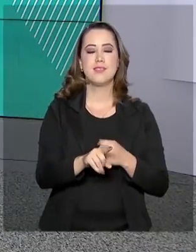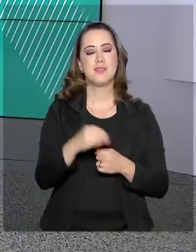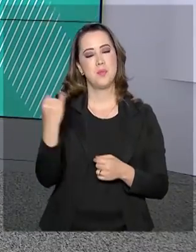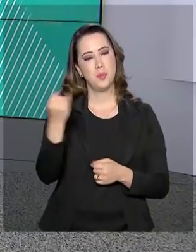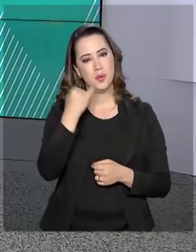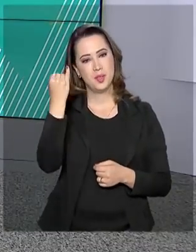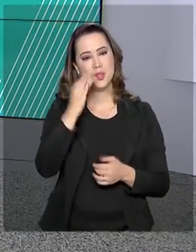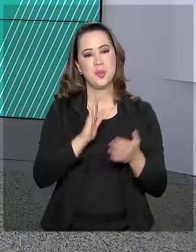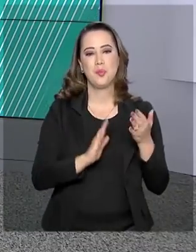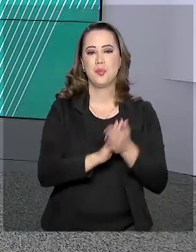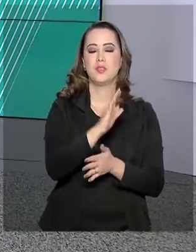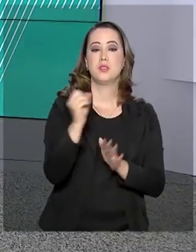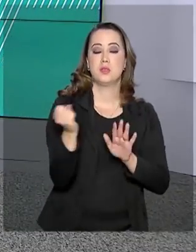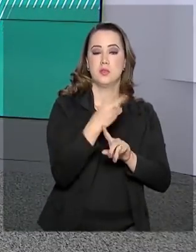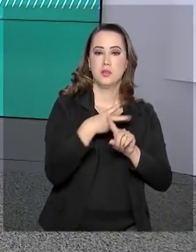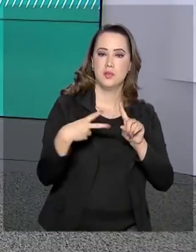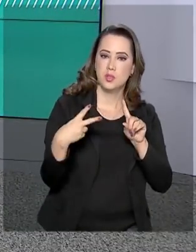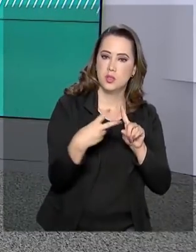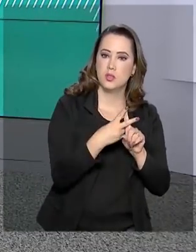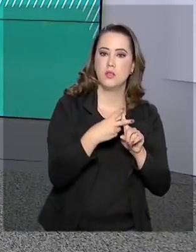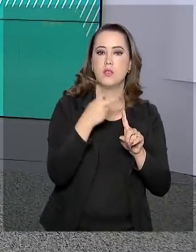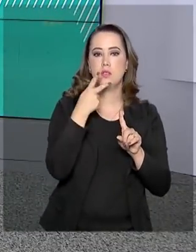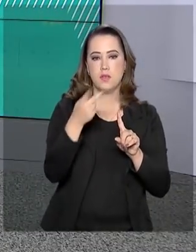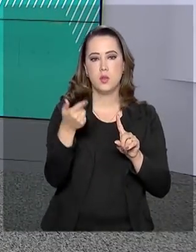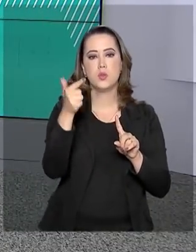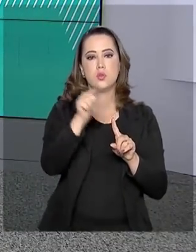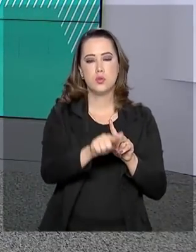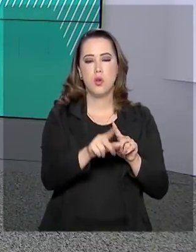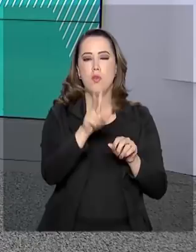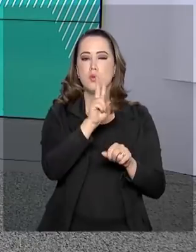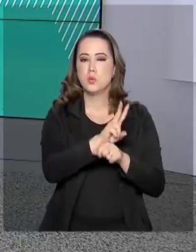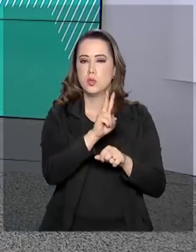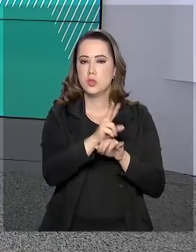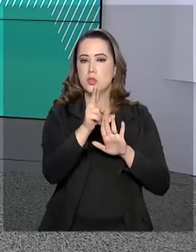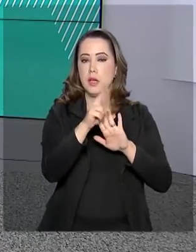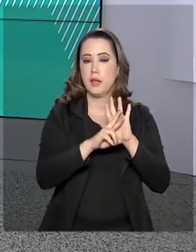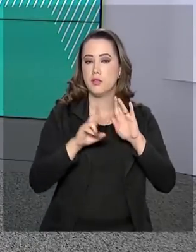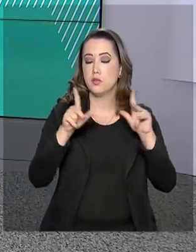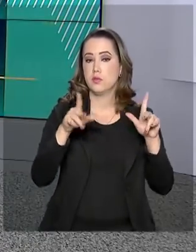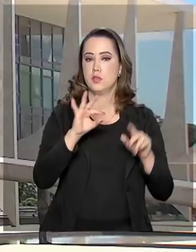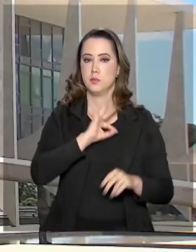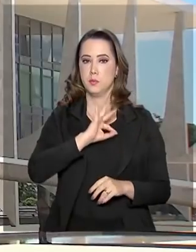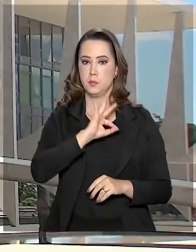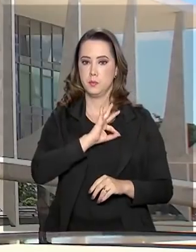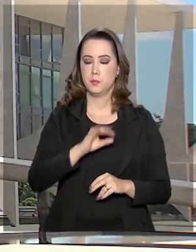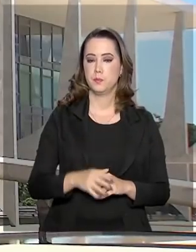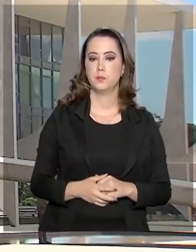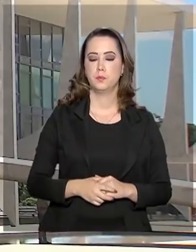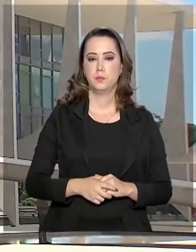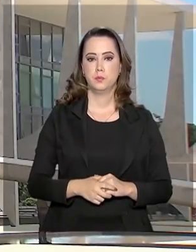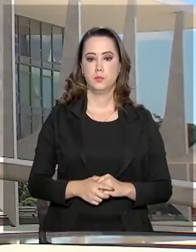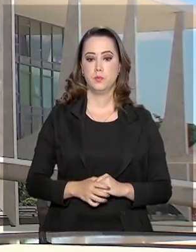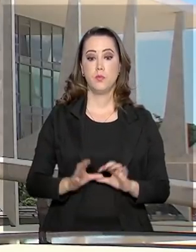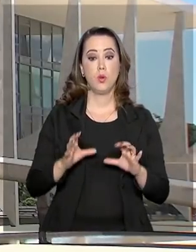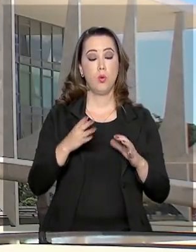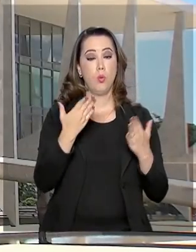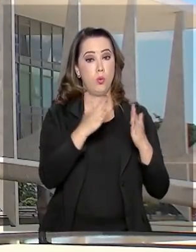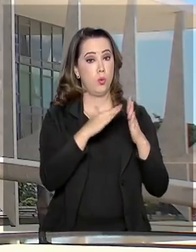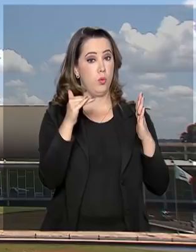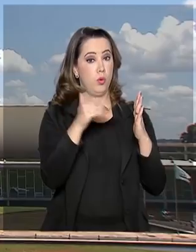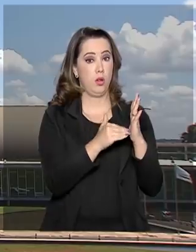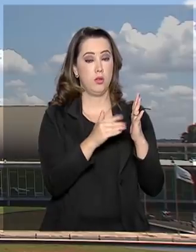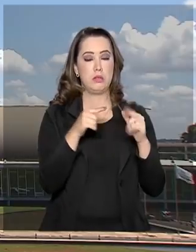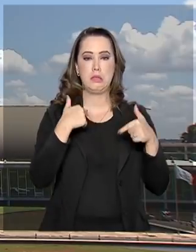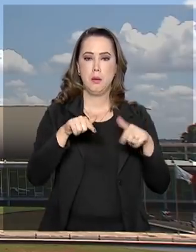proposta da nova Previdência e voltou a defender regras diferenciadas para policiais. O Palácio do Planalto vem